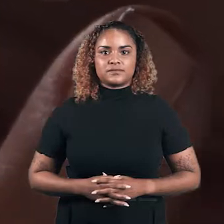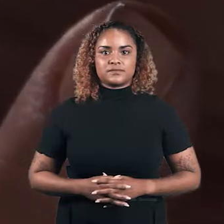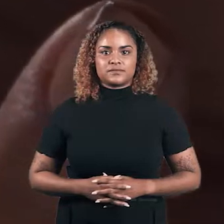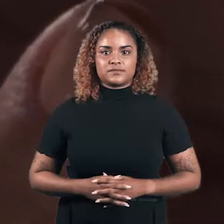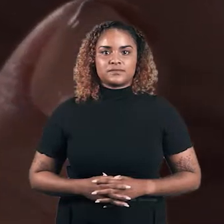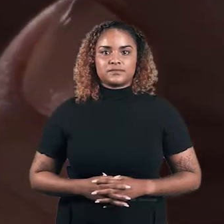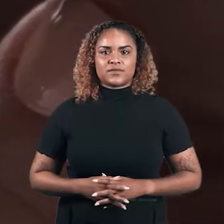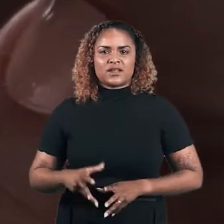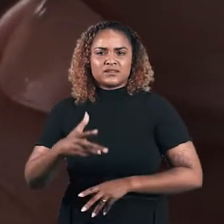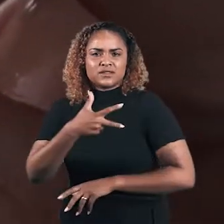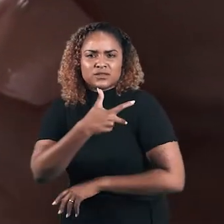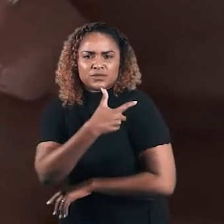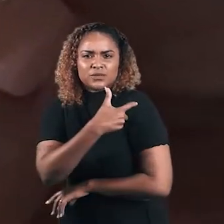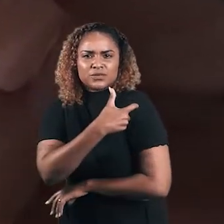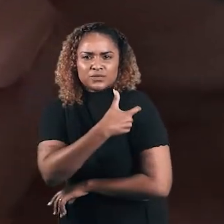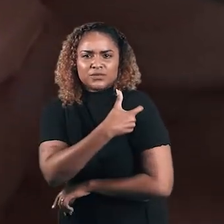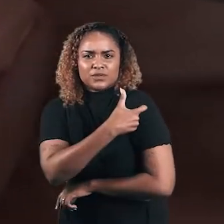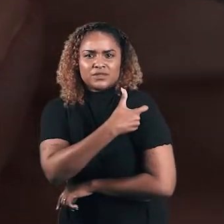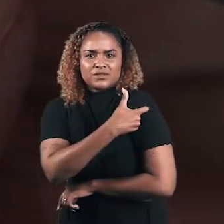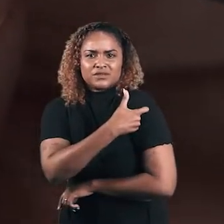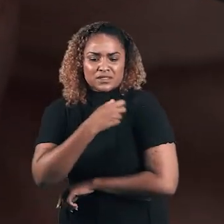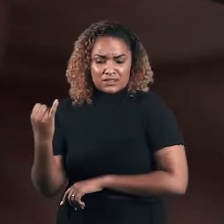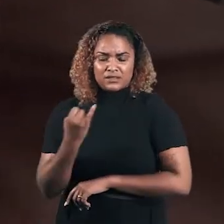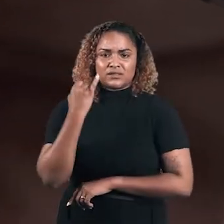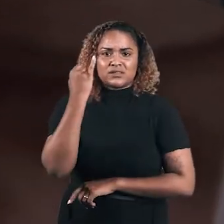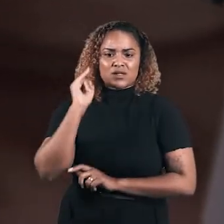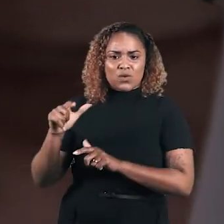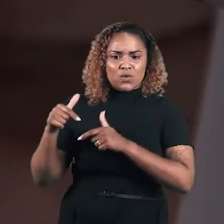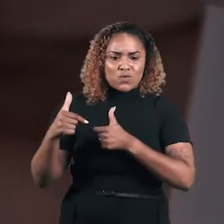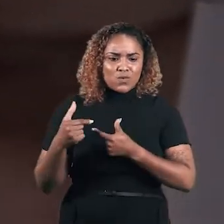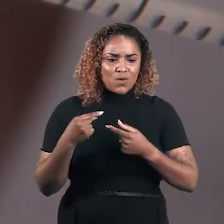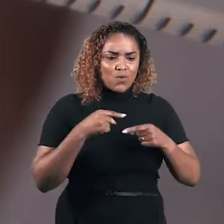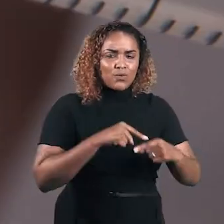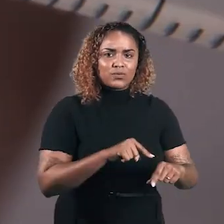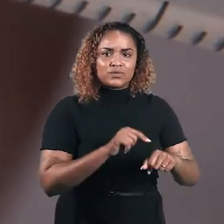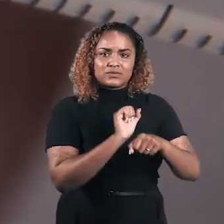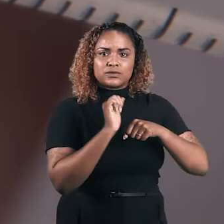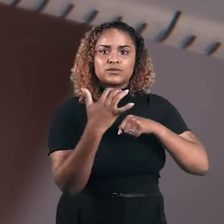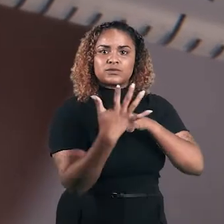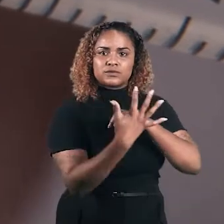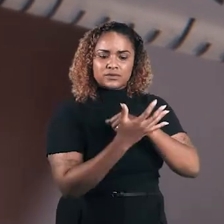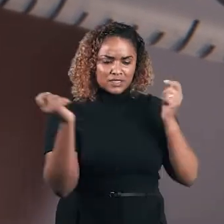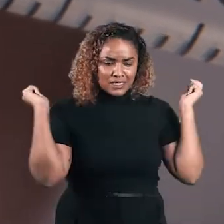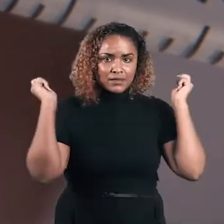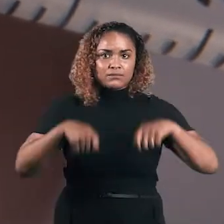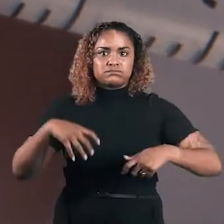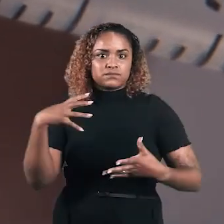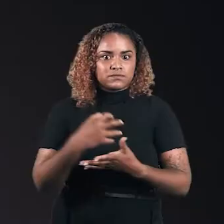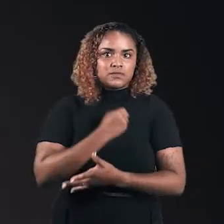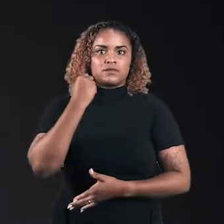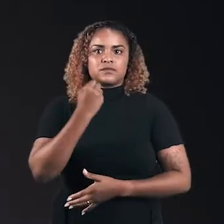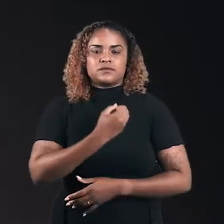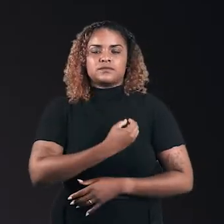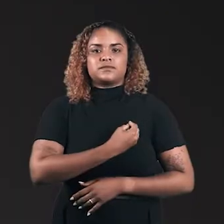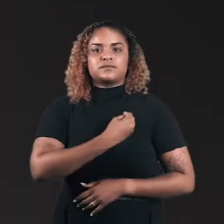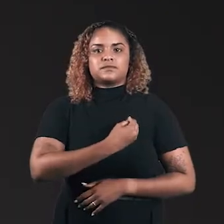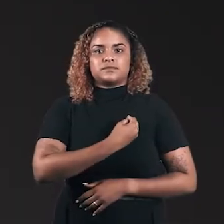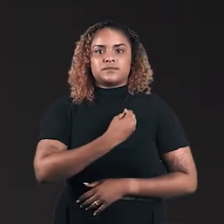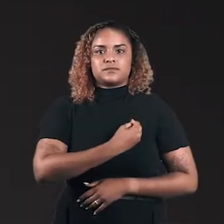Cada gota dessa vacina é essencial na luta contra a pandemia. Ela pode salvar uma vida.